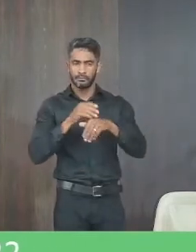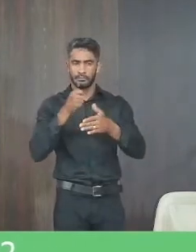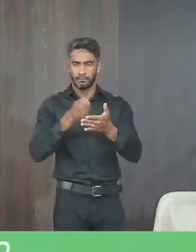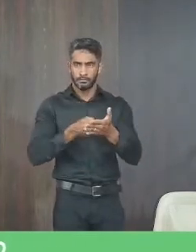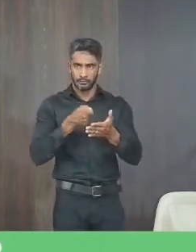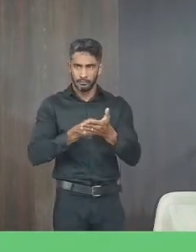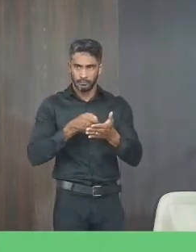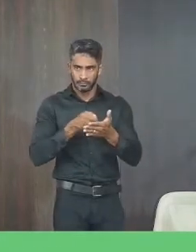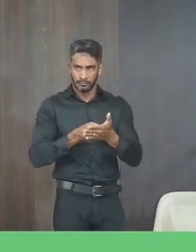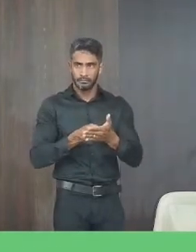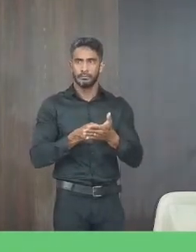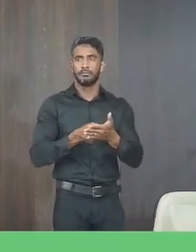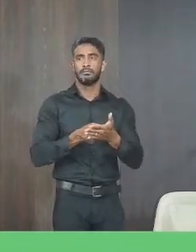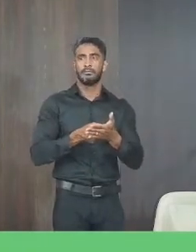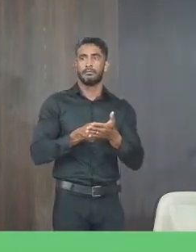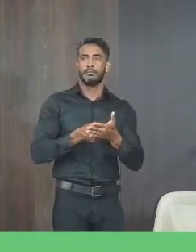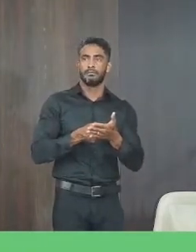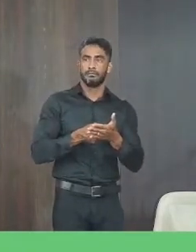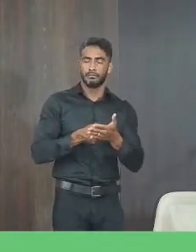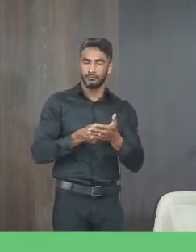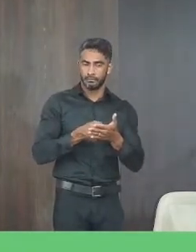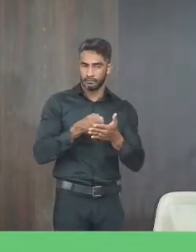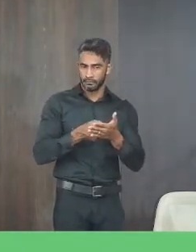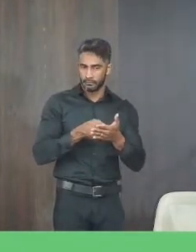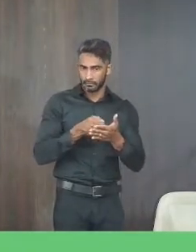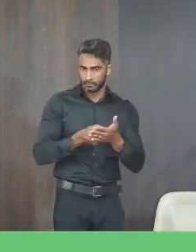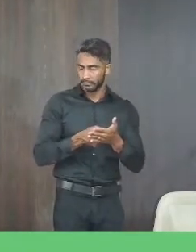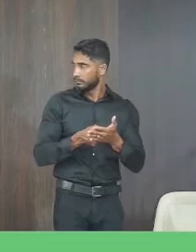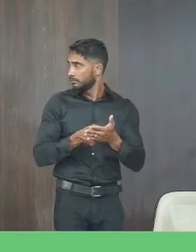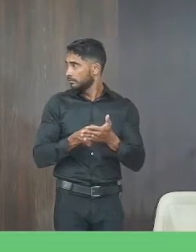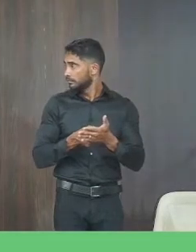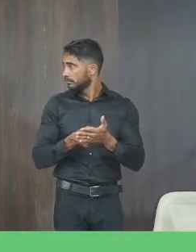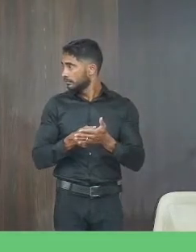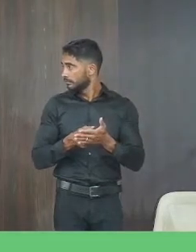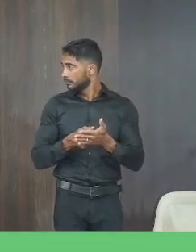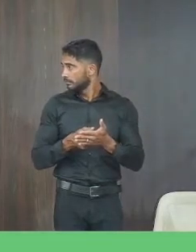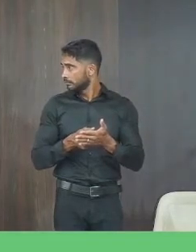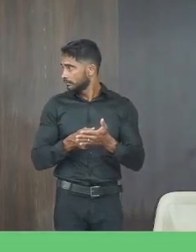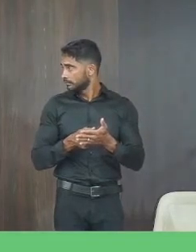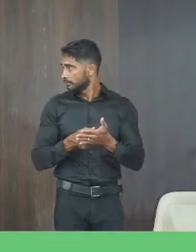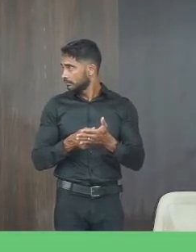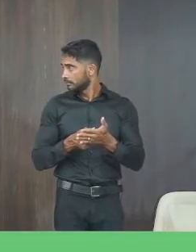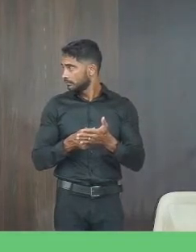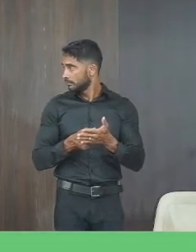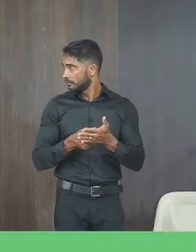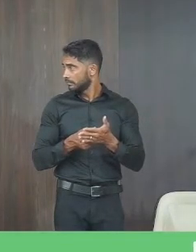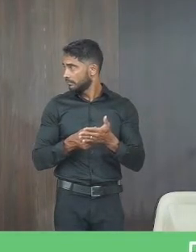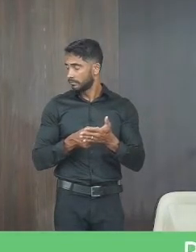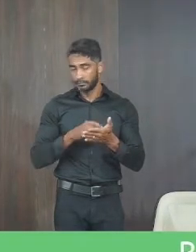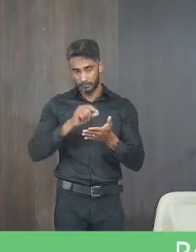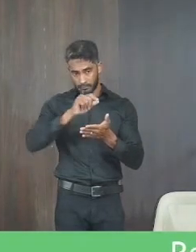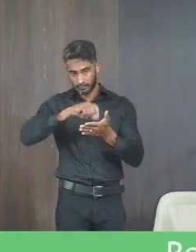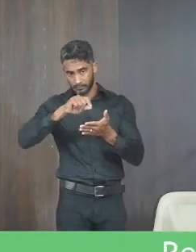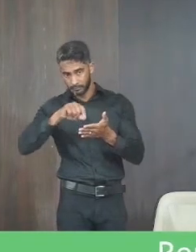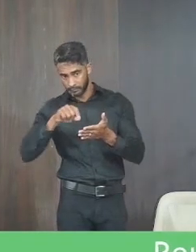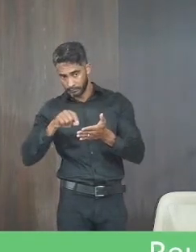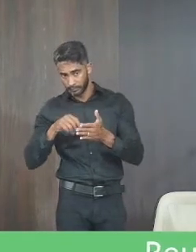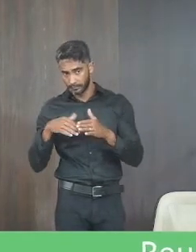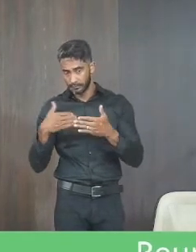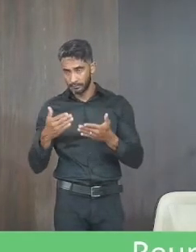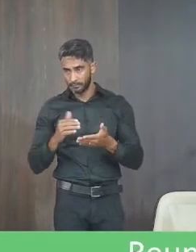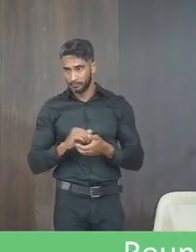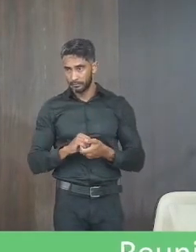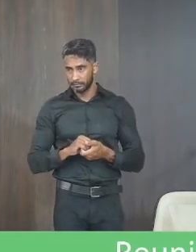cobramos cobrei dele a respeito formalizaram isso aí não formalizaram então